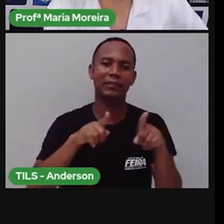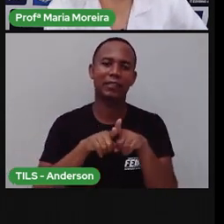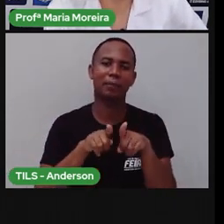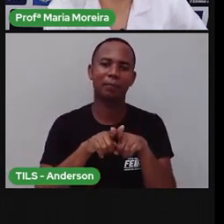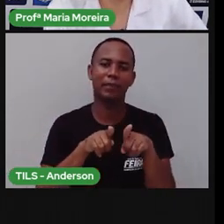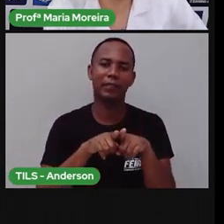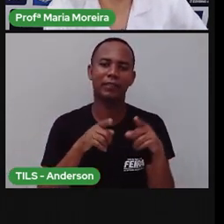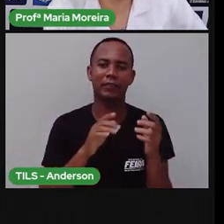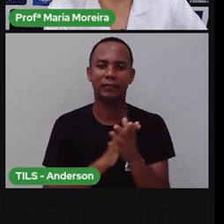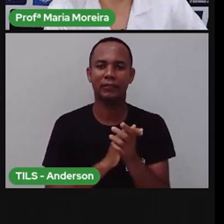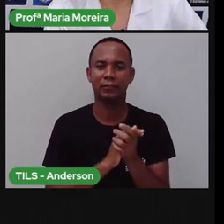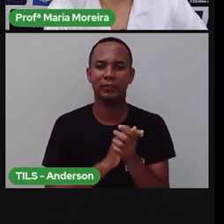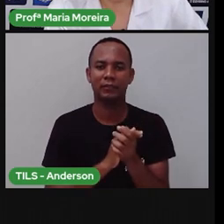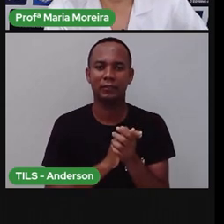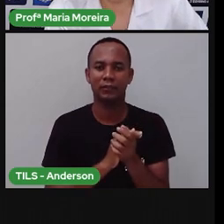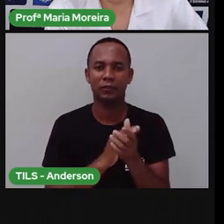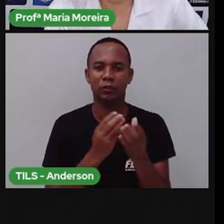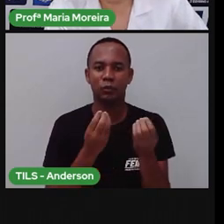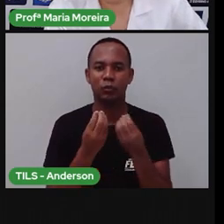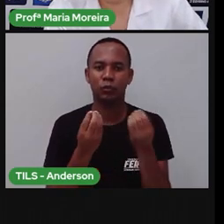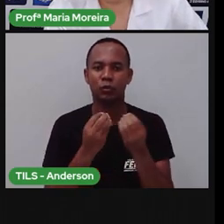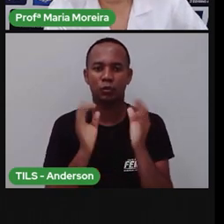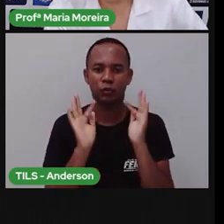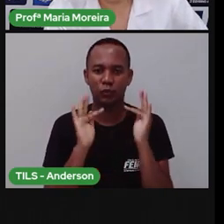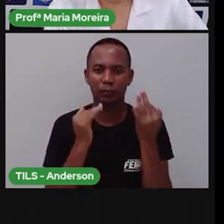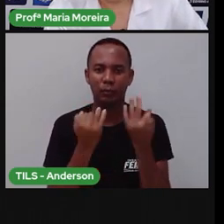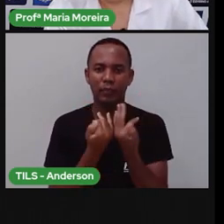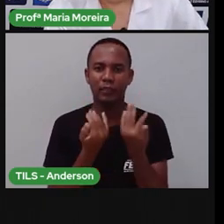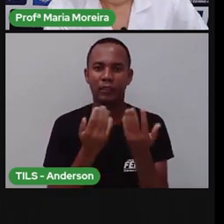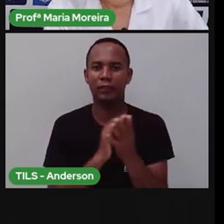De vocês com algum parente.